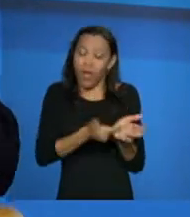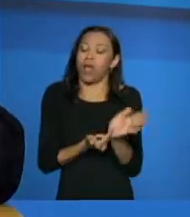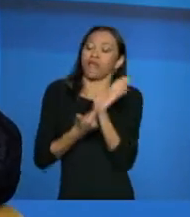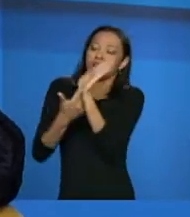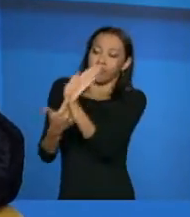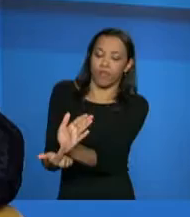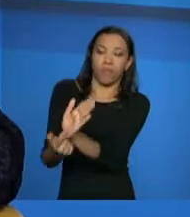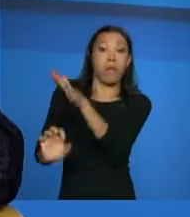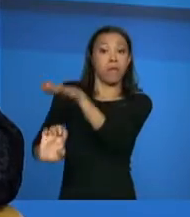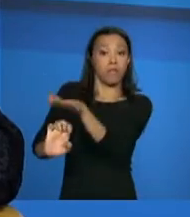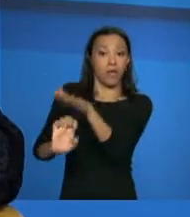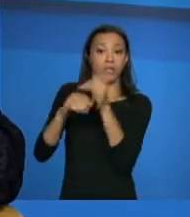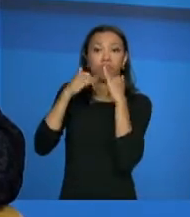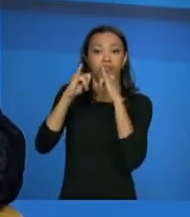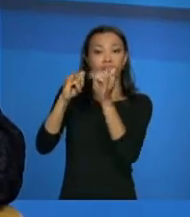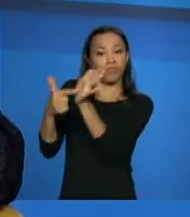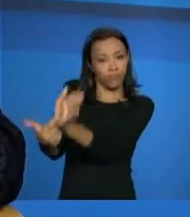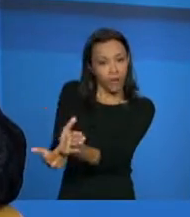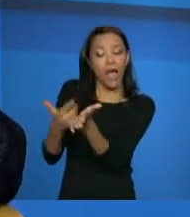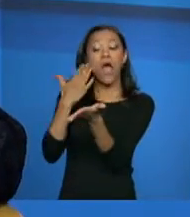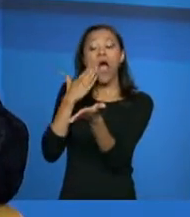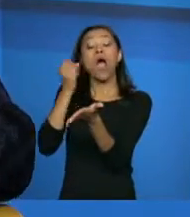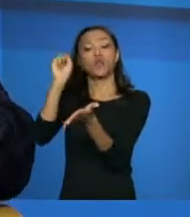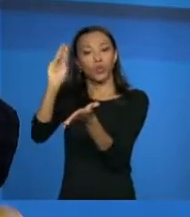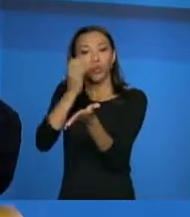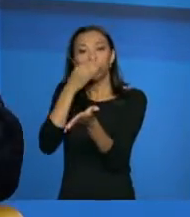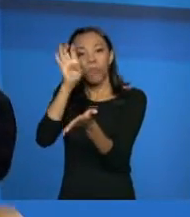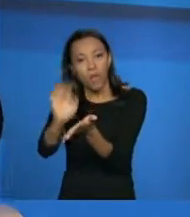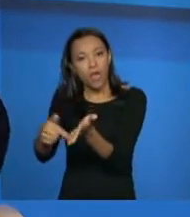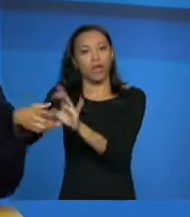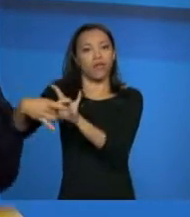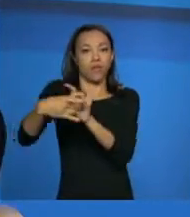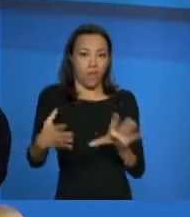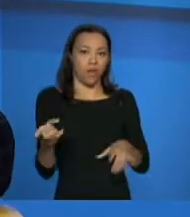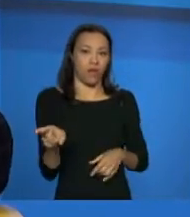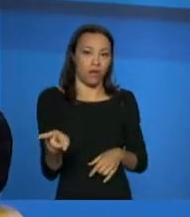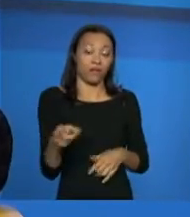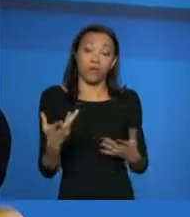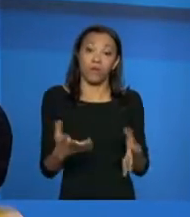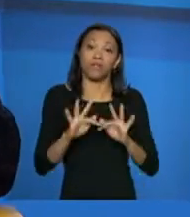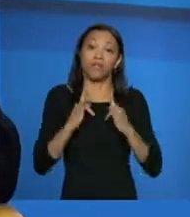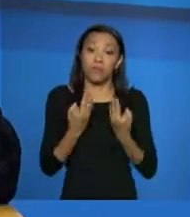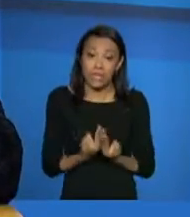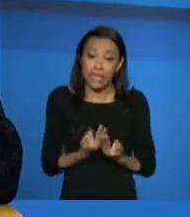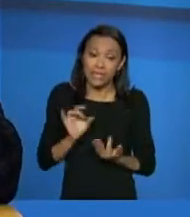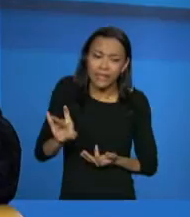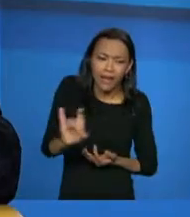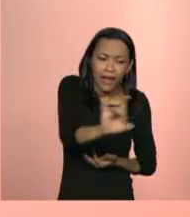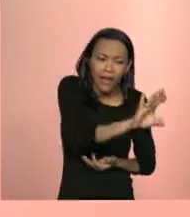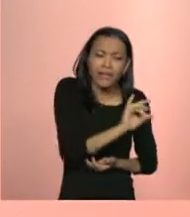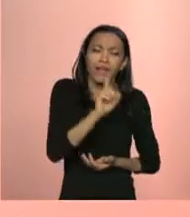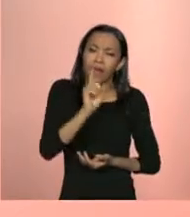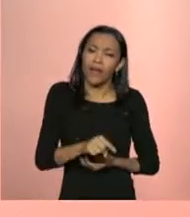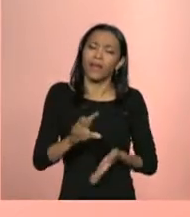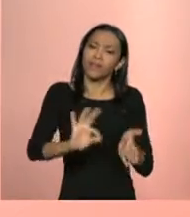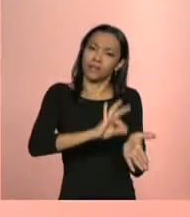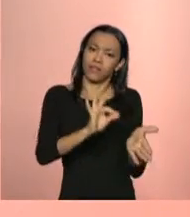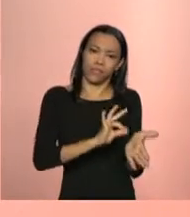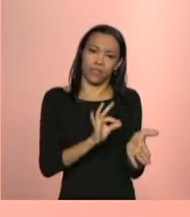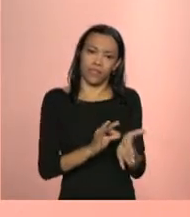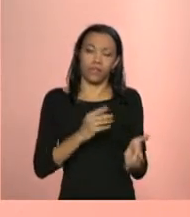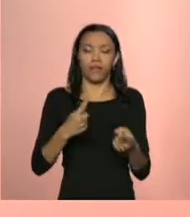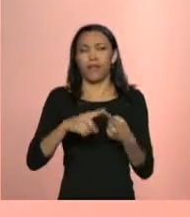nós, né, a política do cadastro é, as famílias são cadastradas com documentos muito básicos, na verdade, é